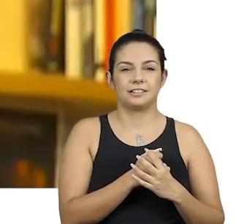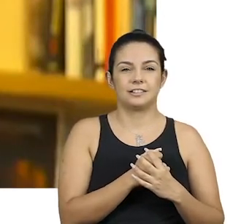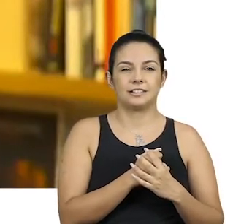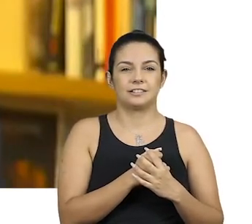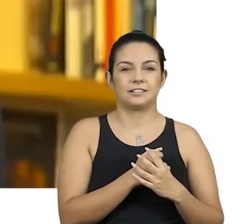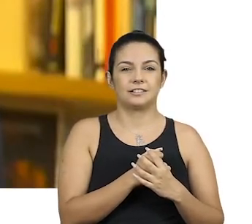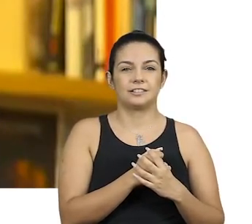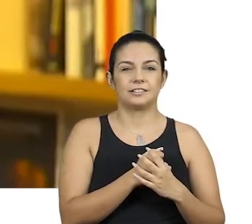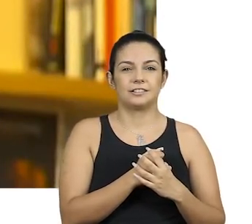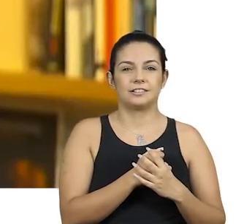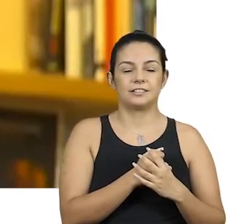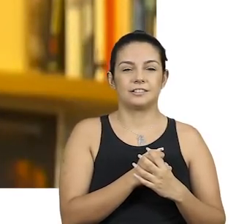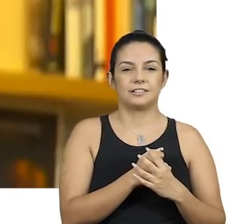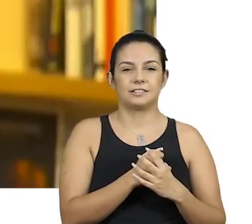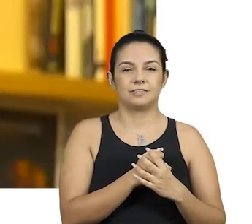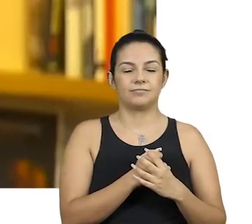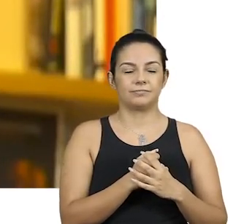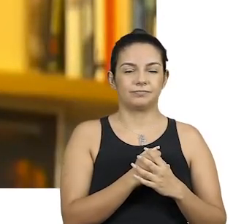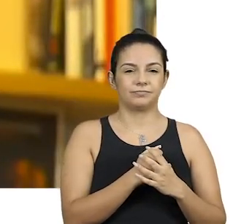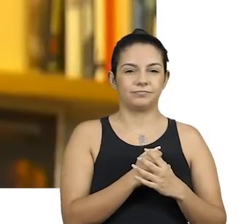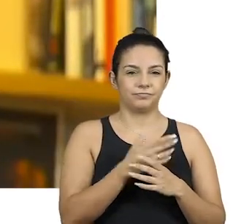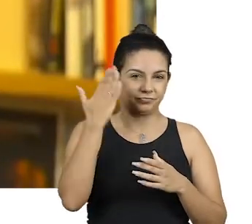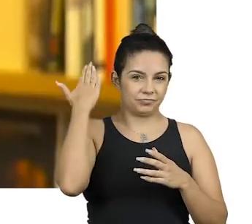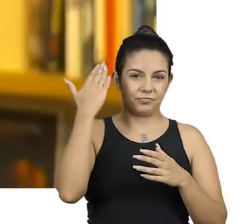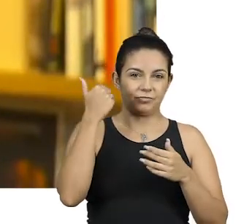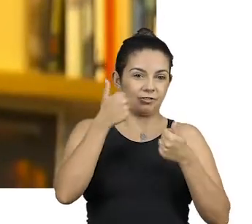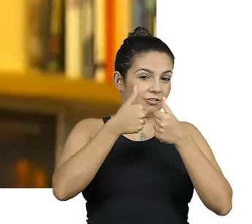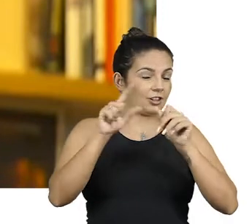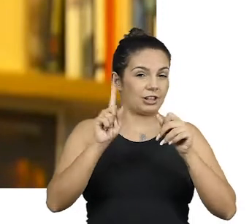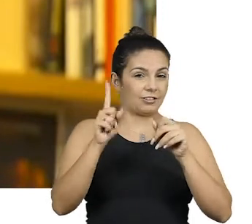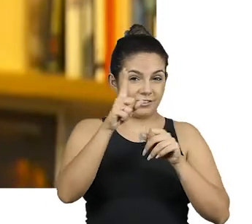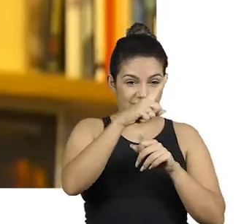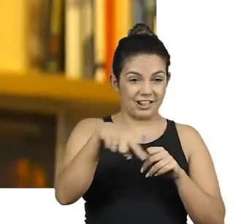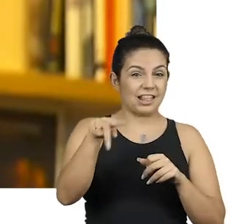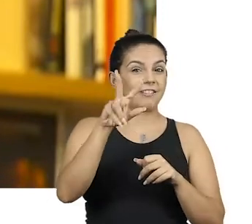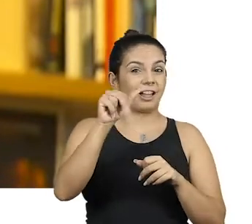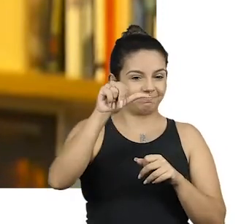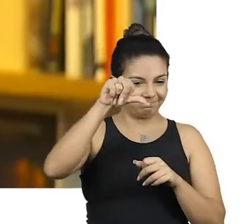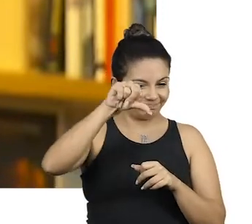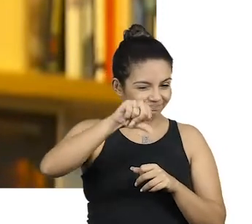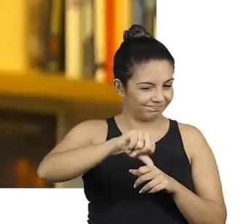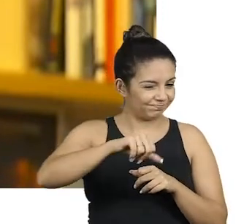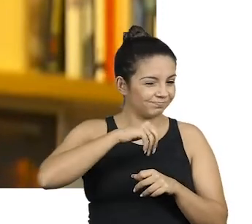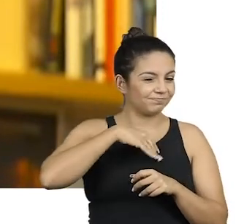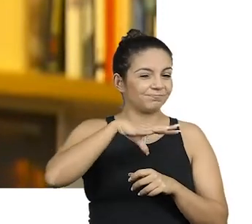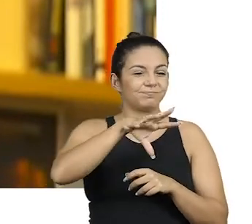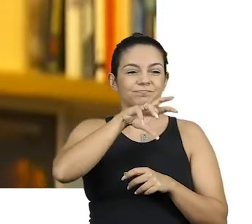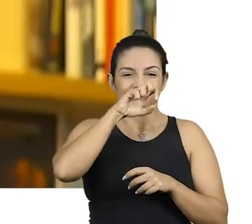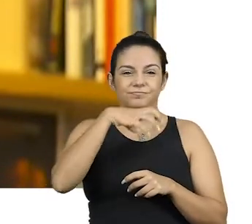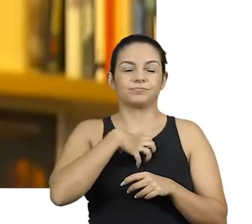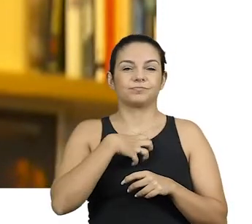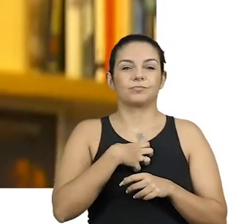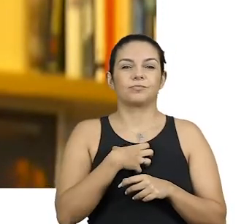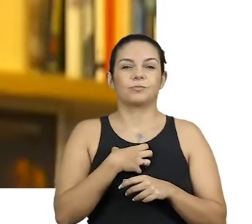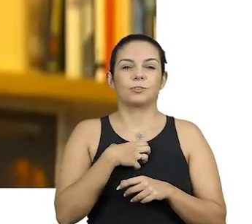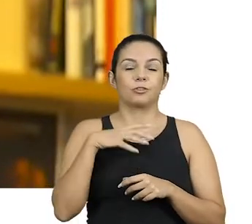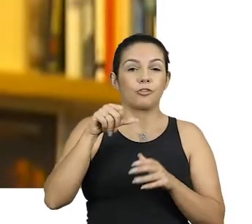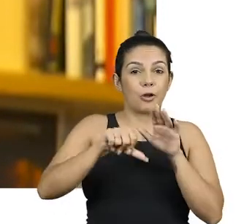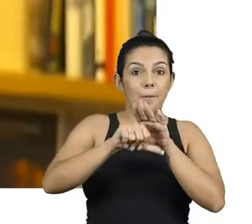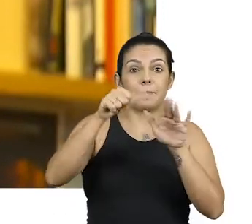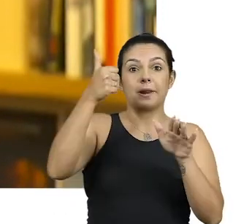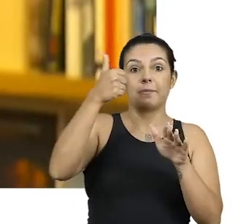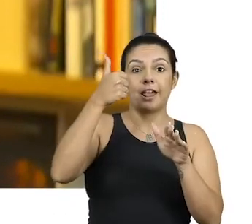a outra, que ficaram limitados. Acho que, dessa vez, a coisa vai ser maior. Então, fui um dos